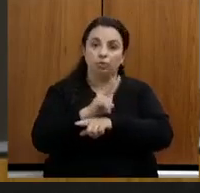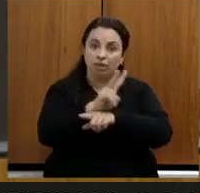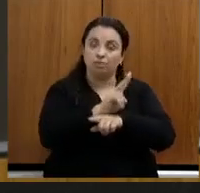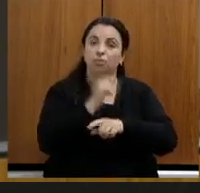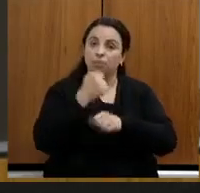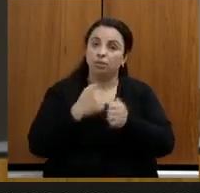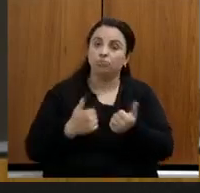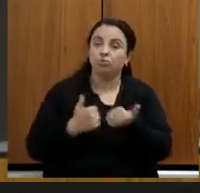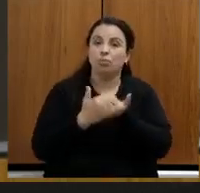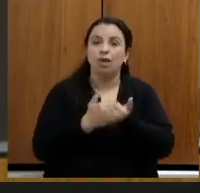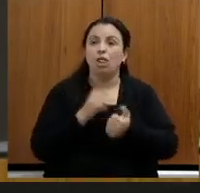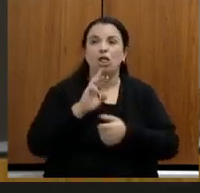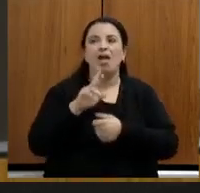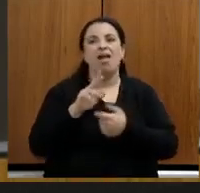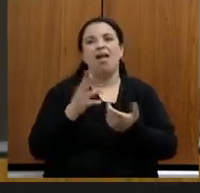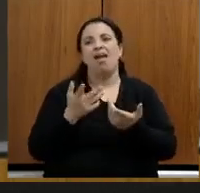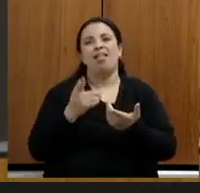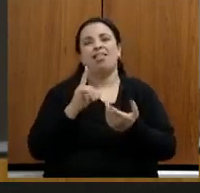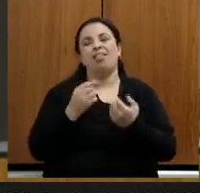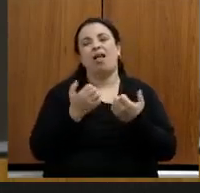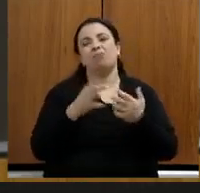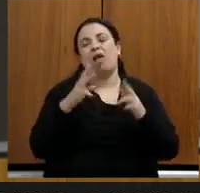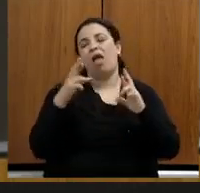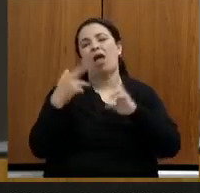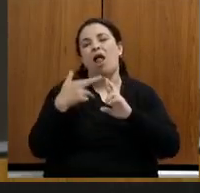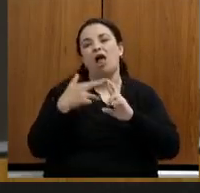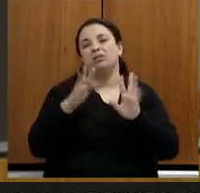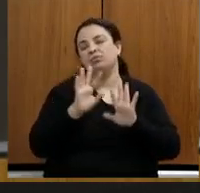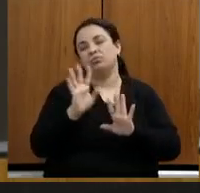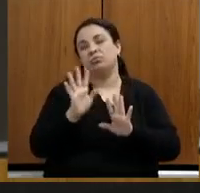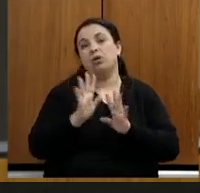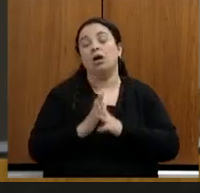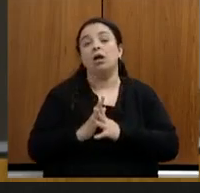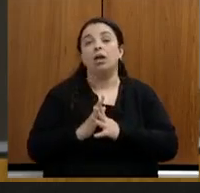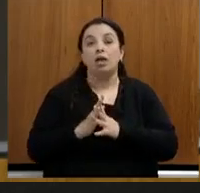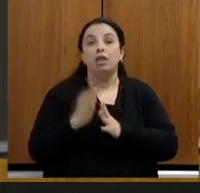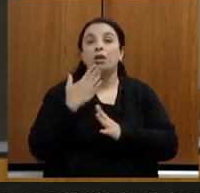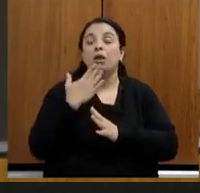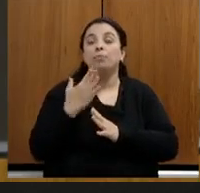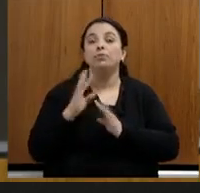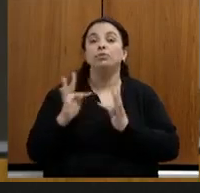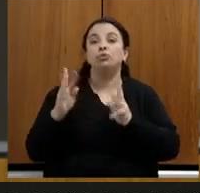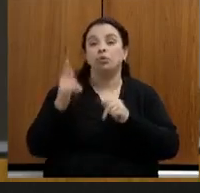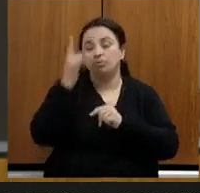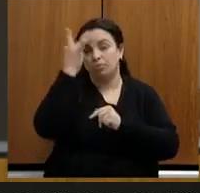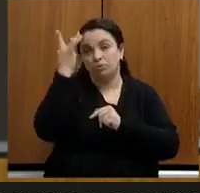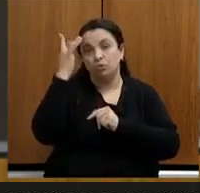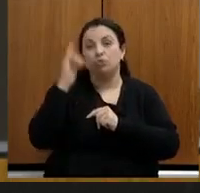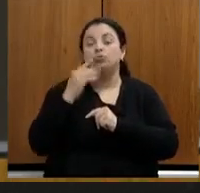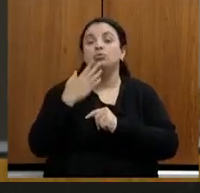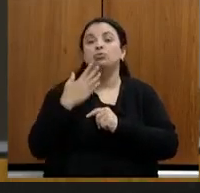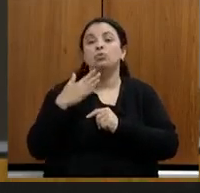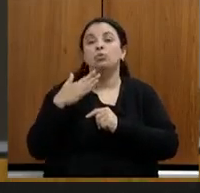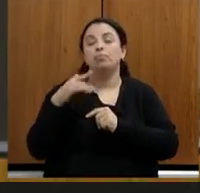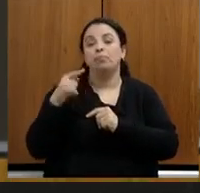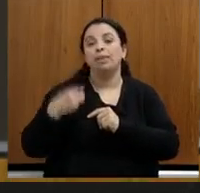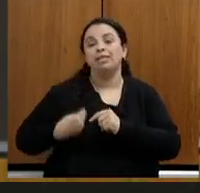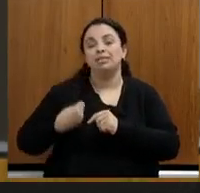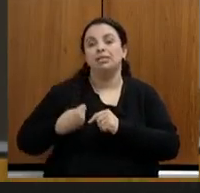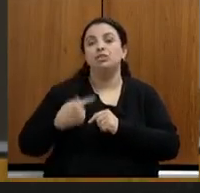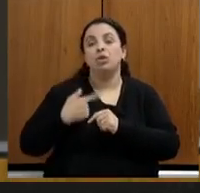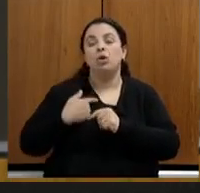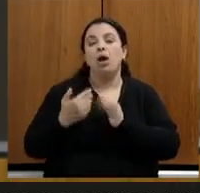relativizá-las por isso a pedido dos movimentos presentes nessa audiência eu apresentei o questionamento da mesma